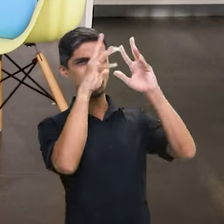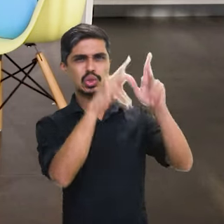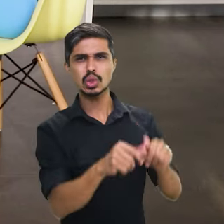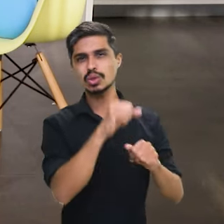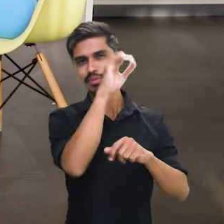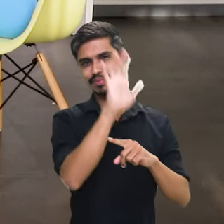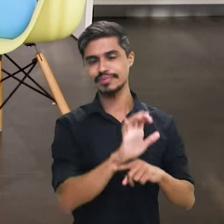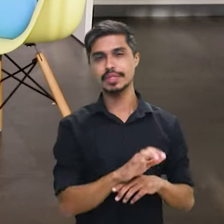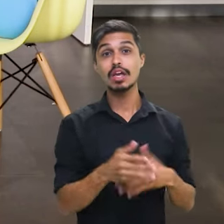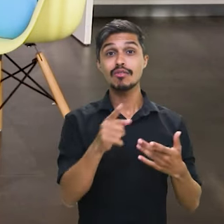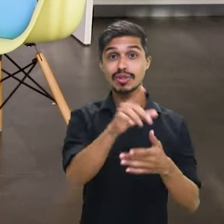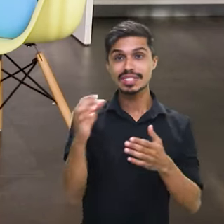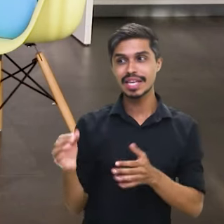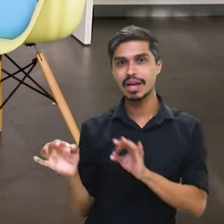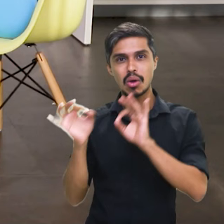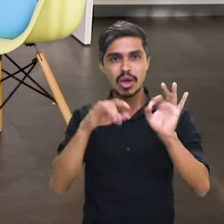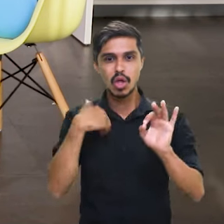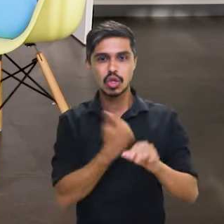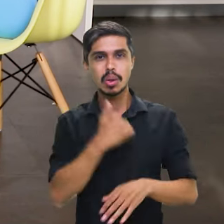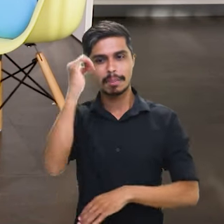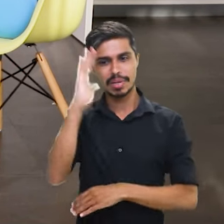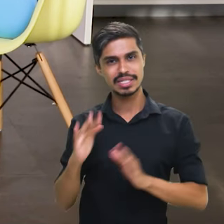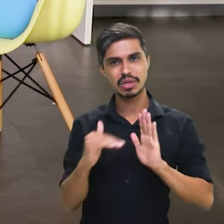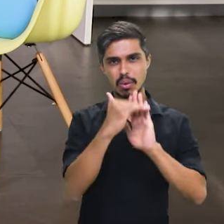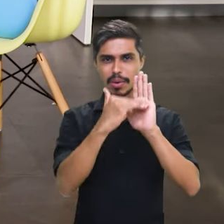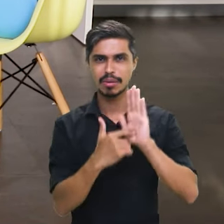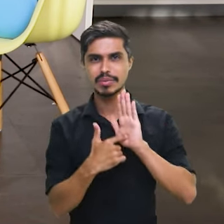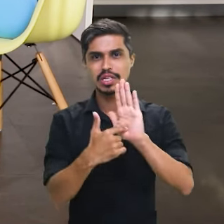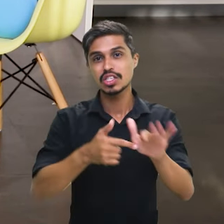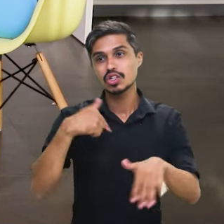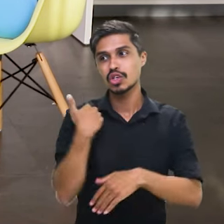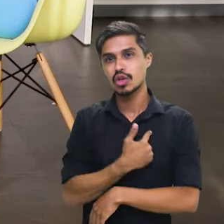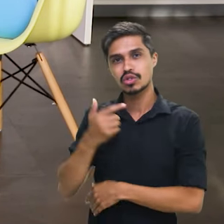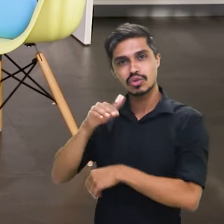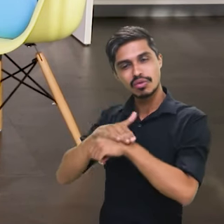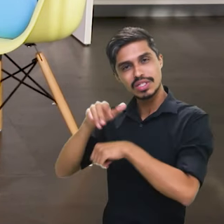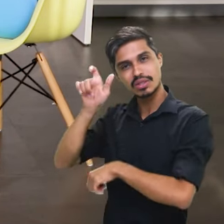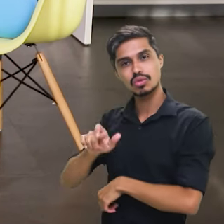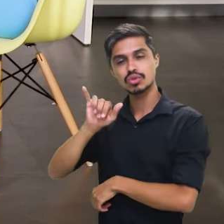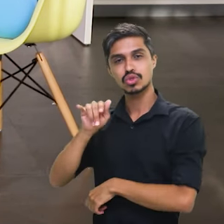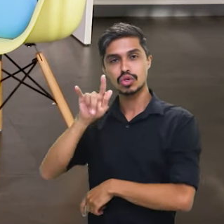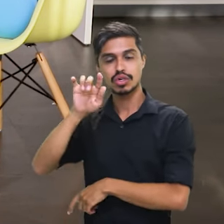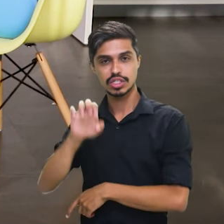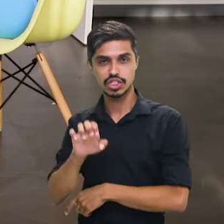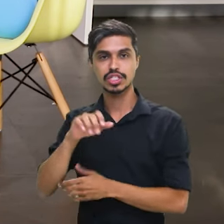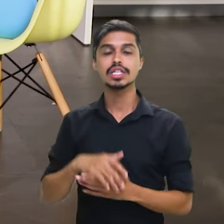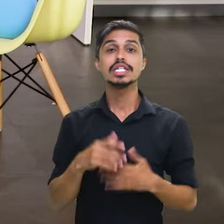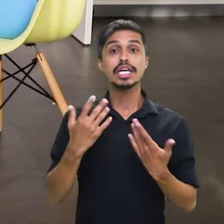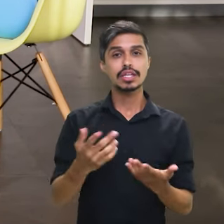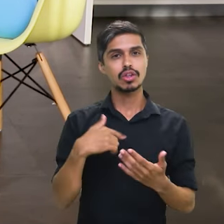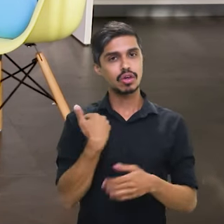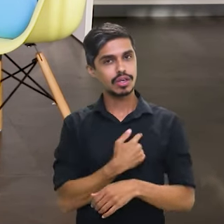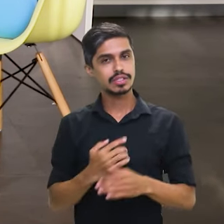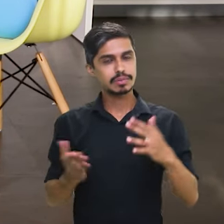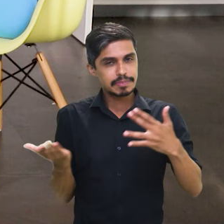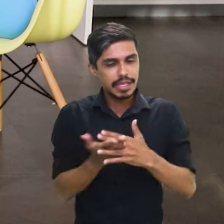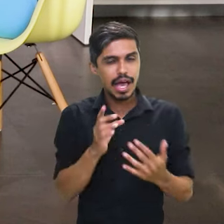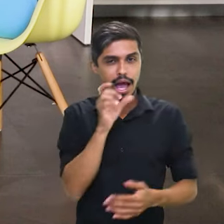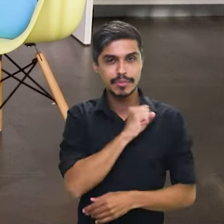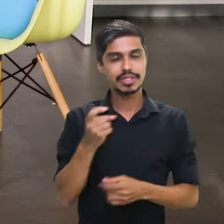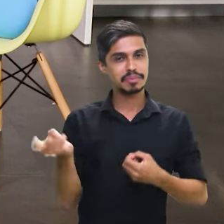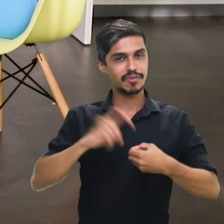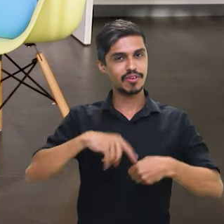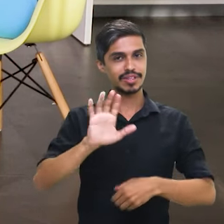E você está acompanhando o Brasil em Pauta. Nós estamos conversando com o João Jorge, presidente da Fundação Cultural Palmares. A gente vai dar um